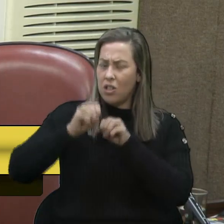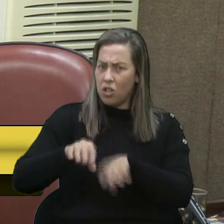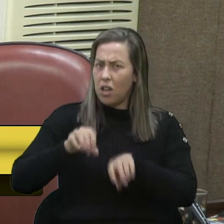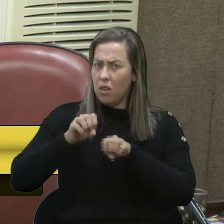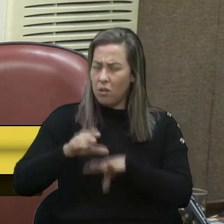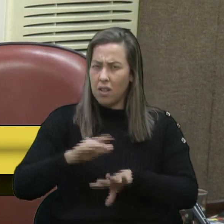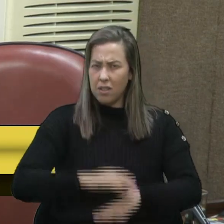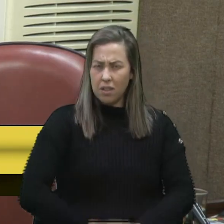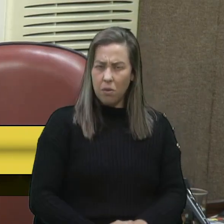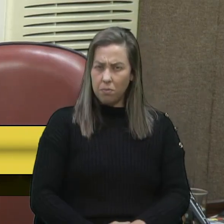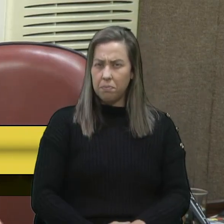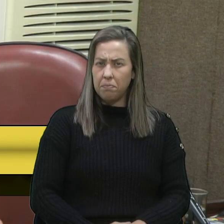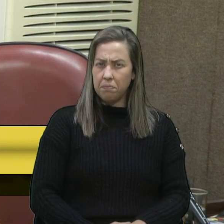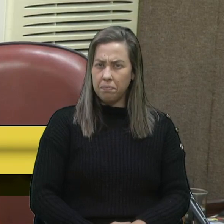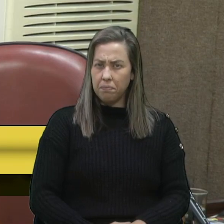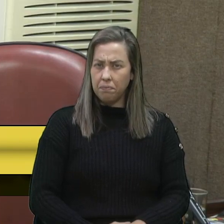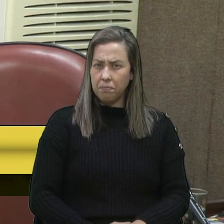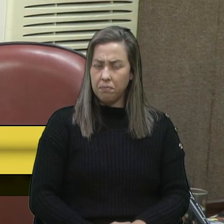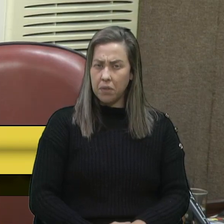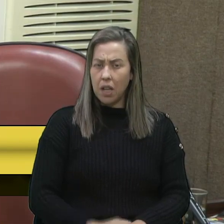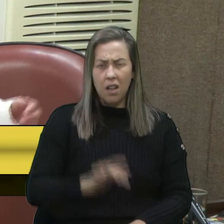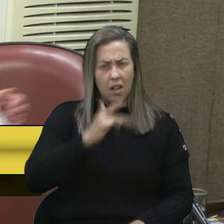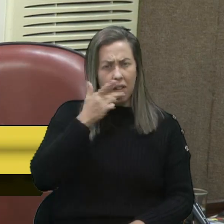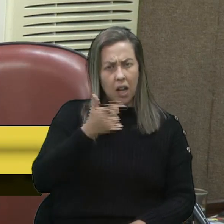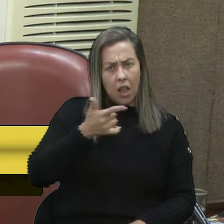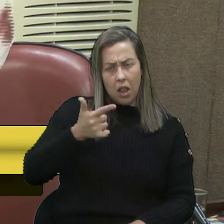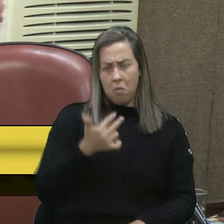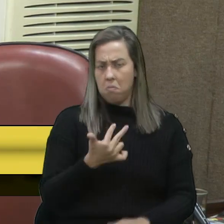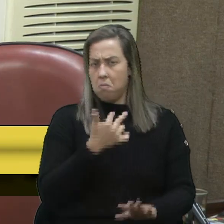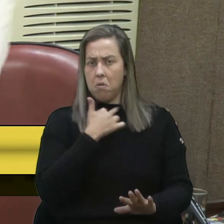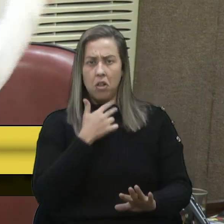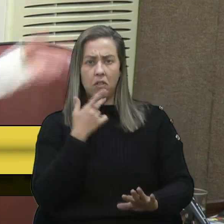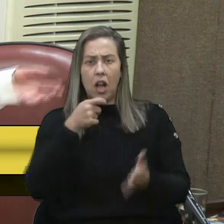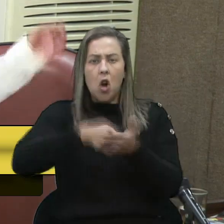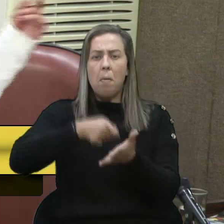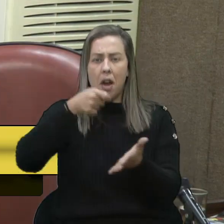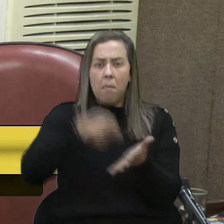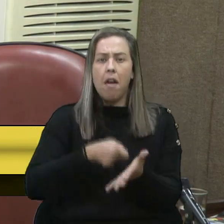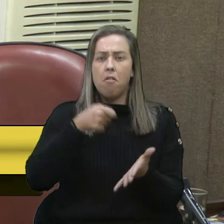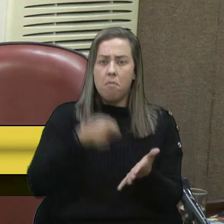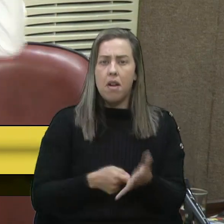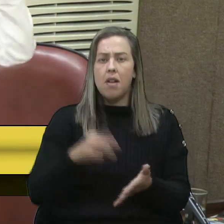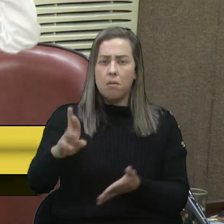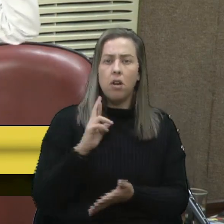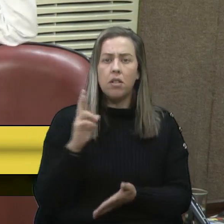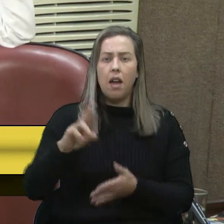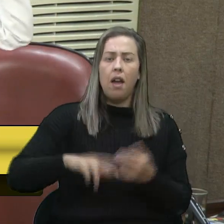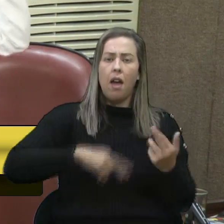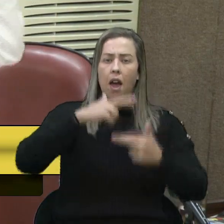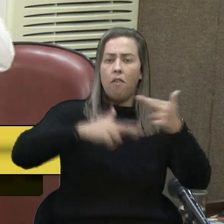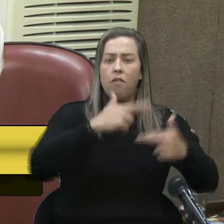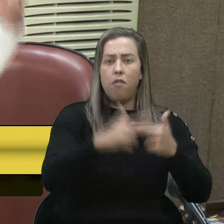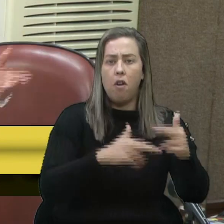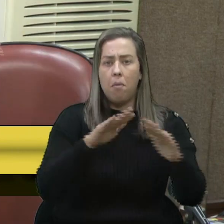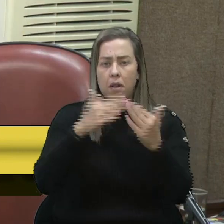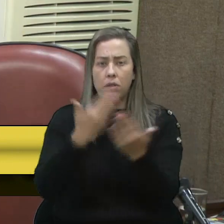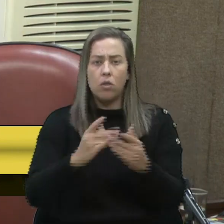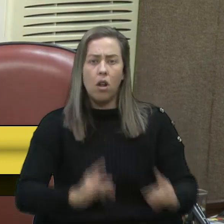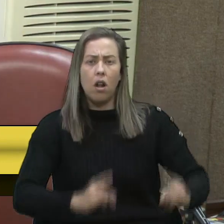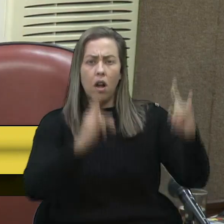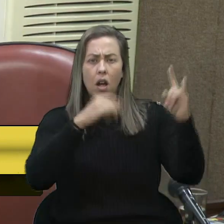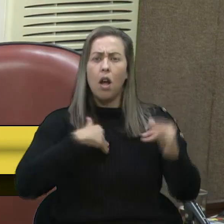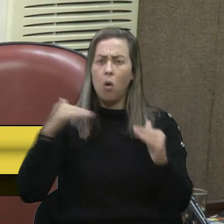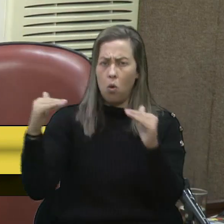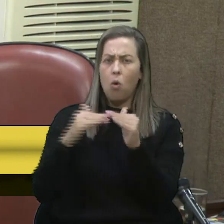e a gente diz que a gente não pode apenas cobrar a questão da reforma dos prédios, eu